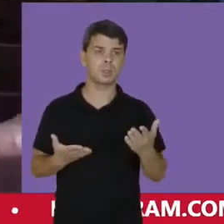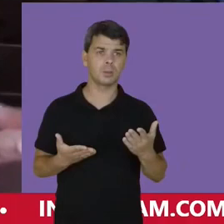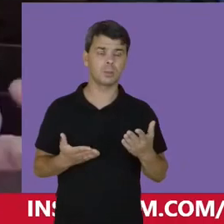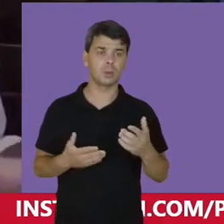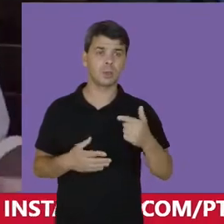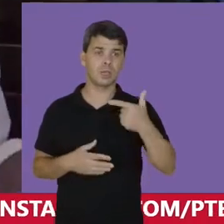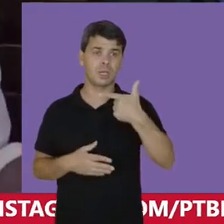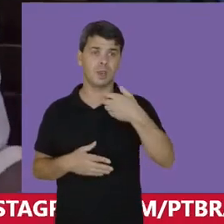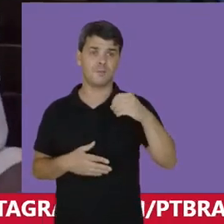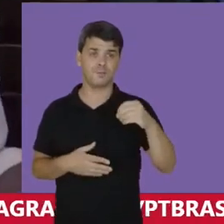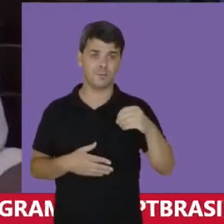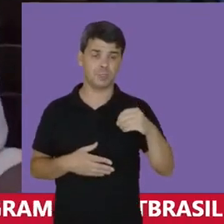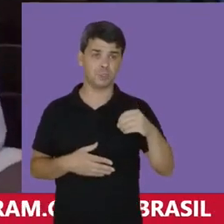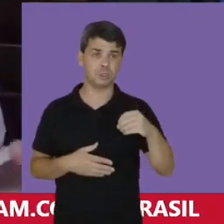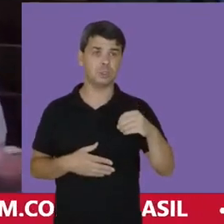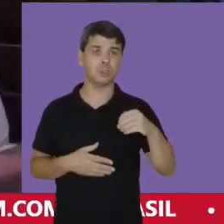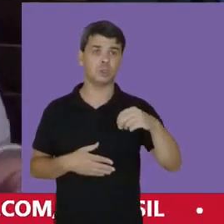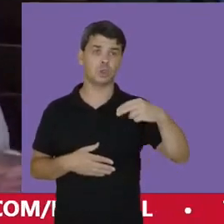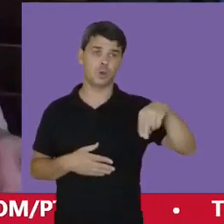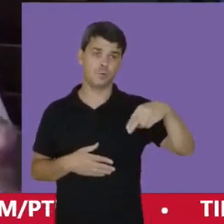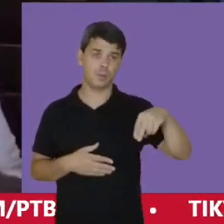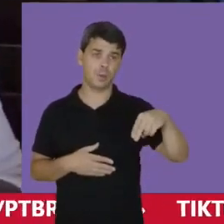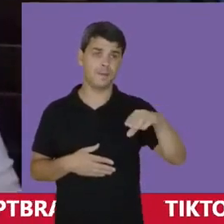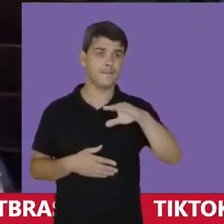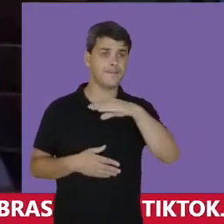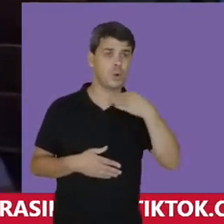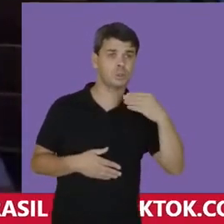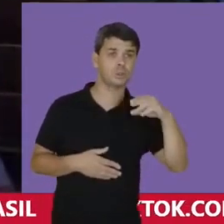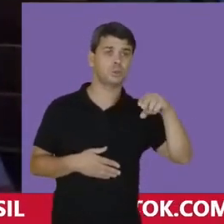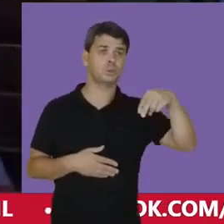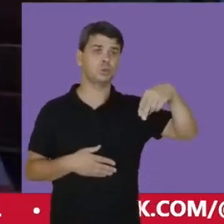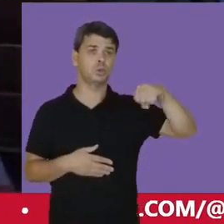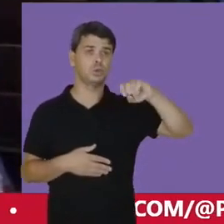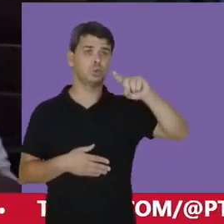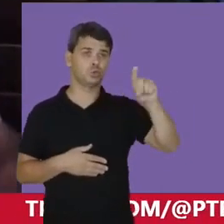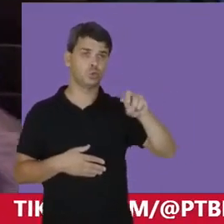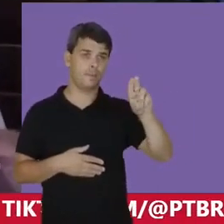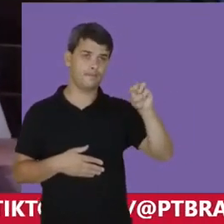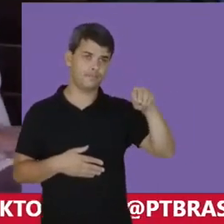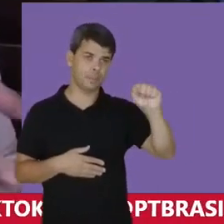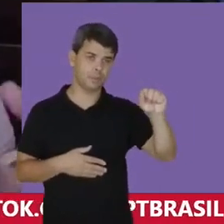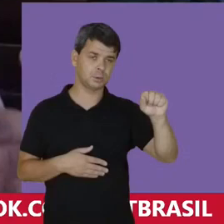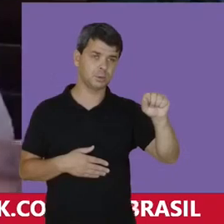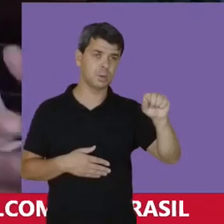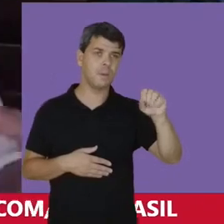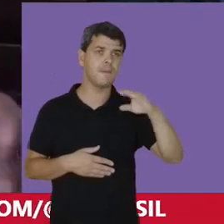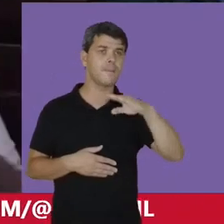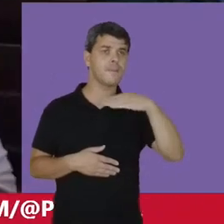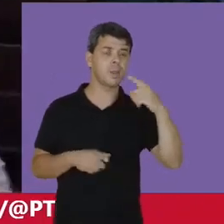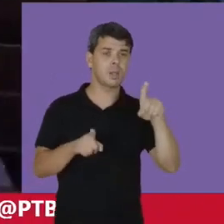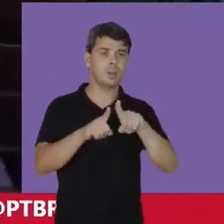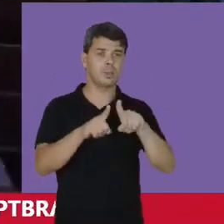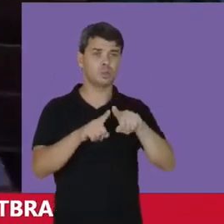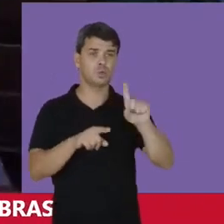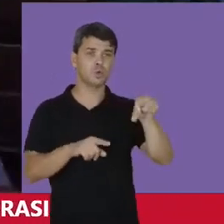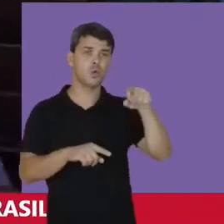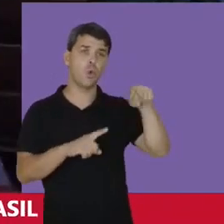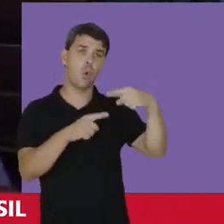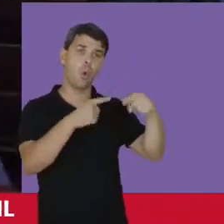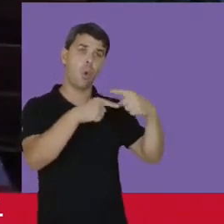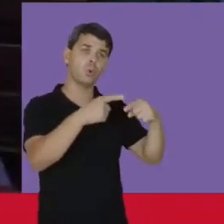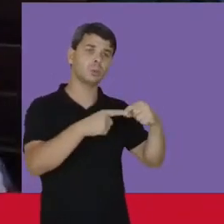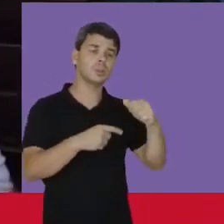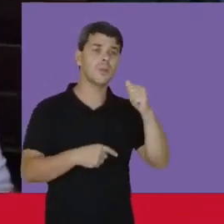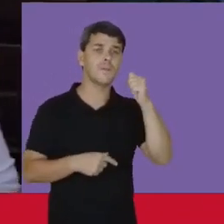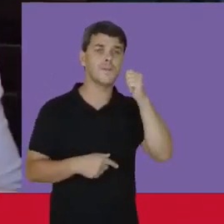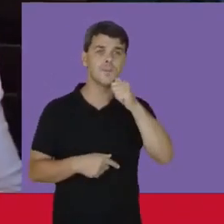20 de novembro A morte De Zumbi dos Palmares A história De Zumbi dos Palmares E de outras mulheres Que a gente traz Ao longo das